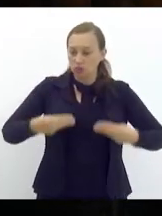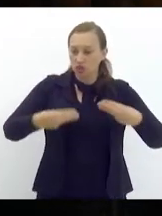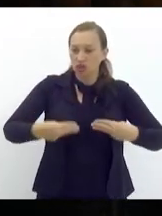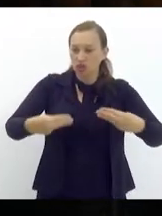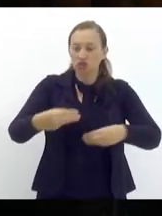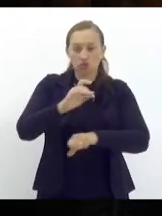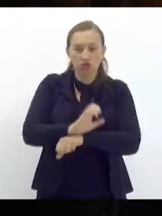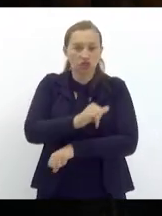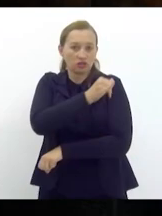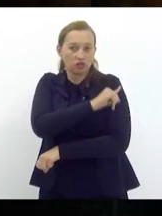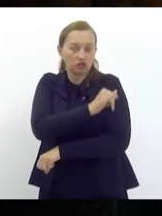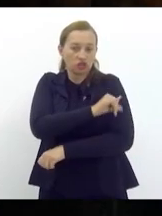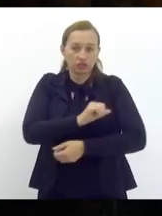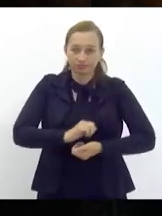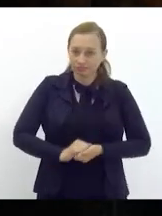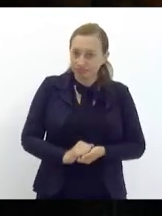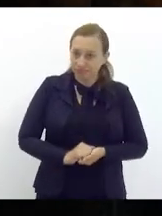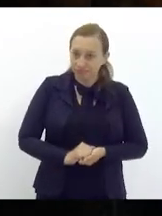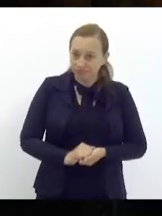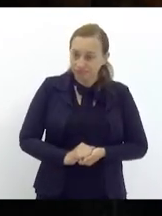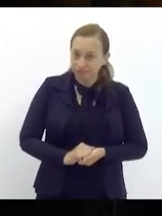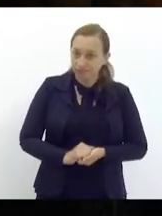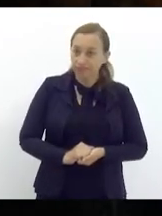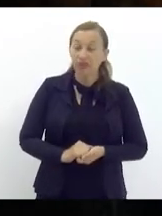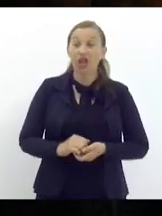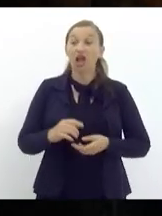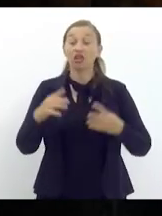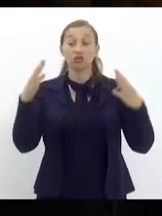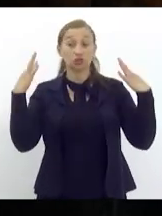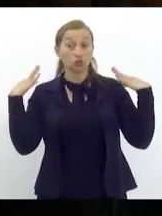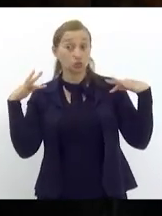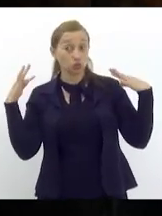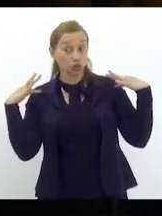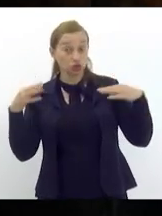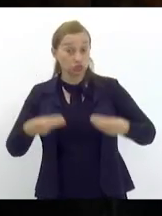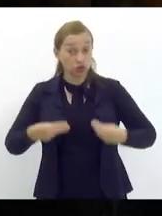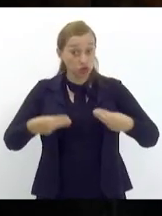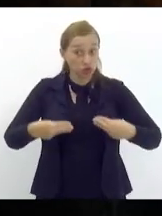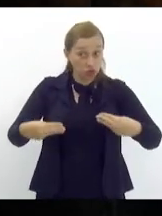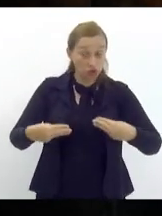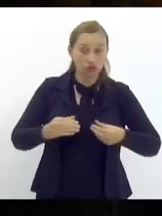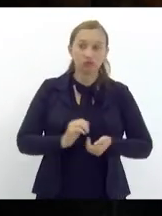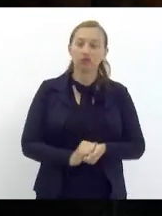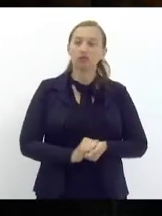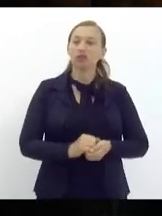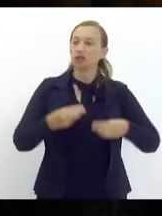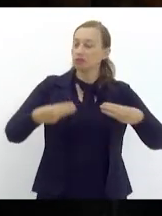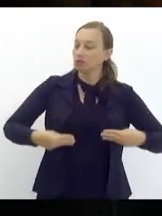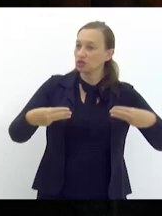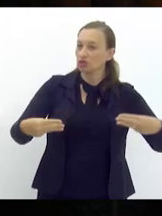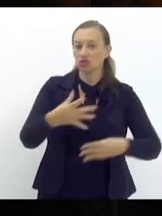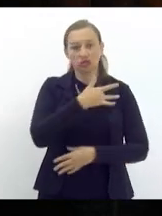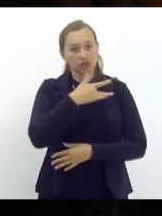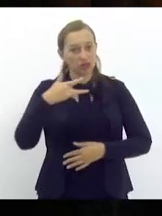do Rio de Janeiro a de turismo e a de saúde